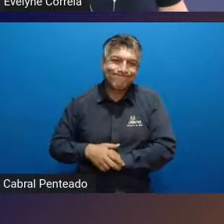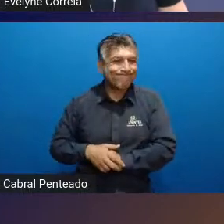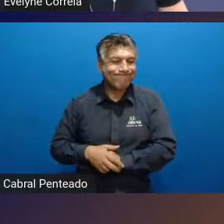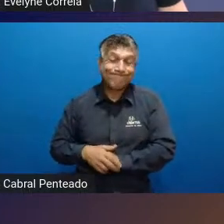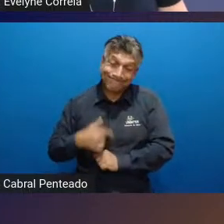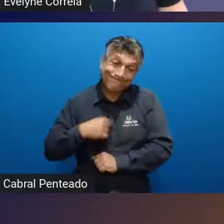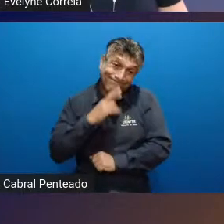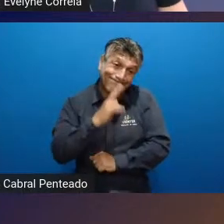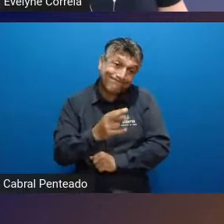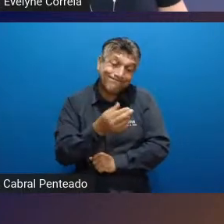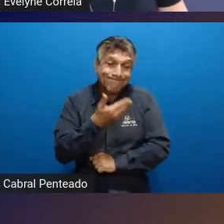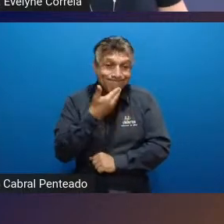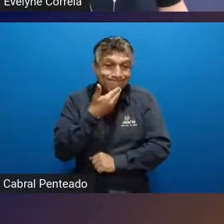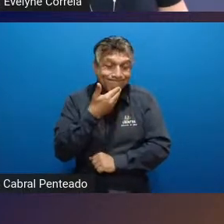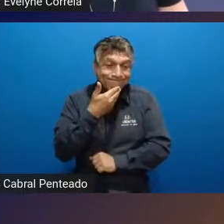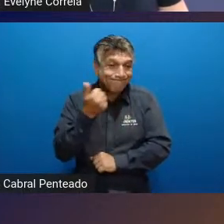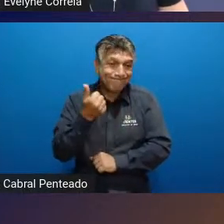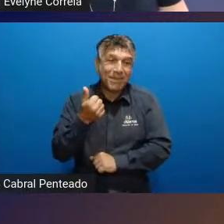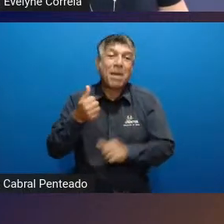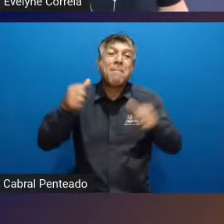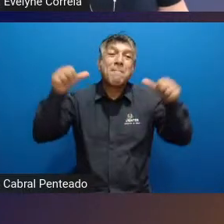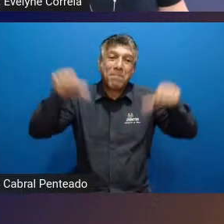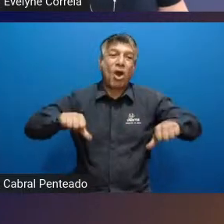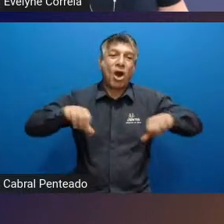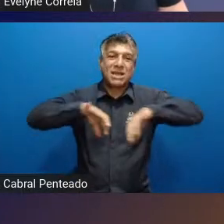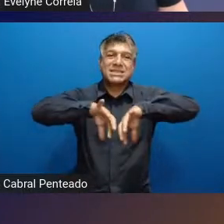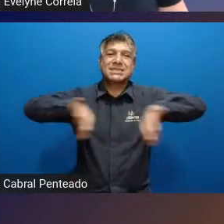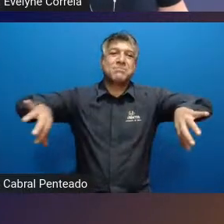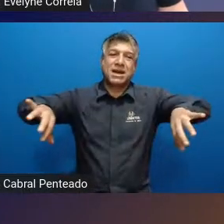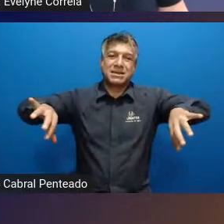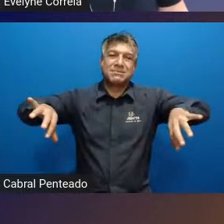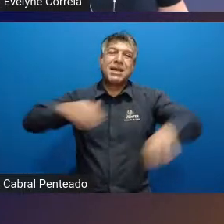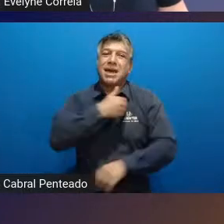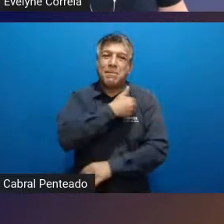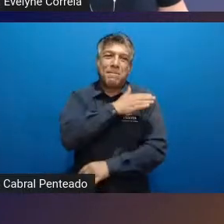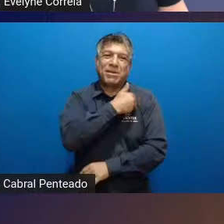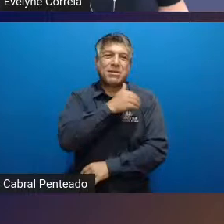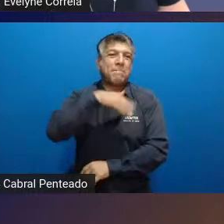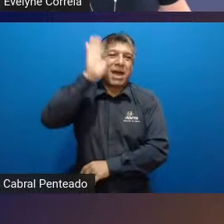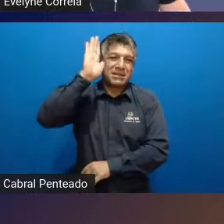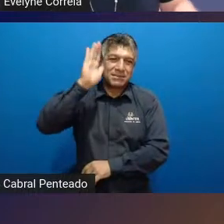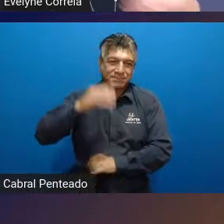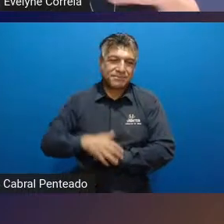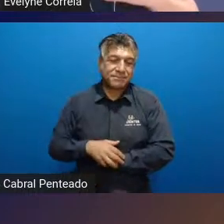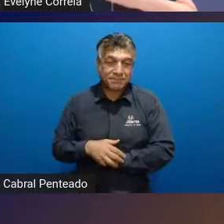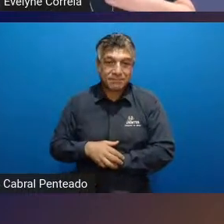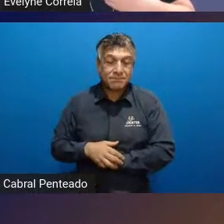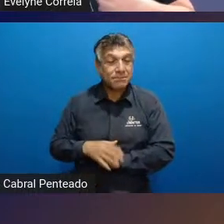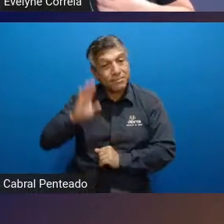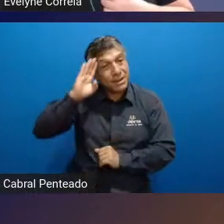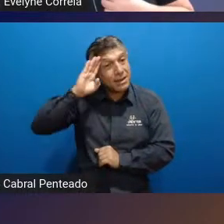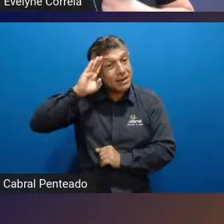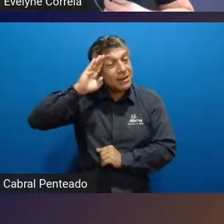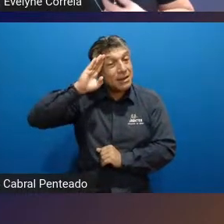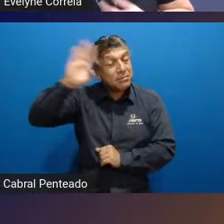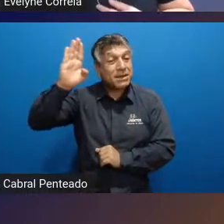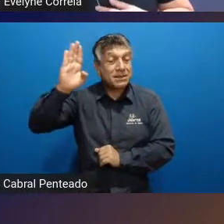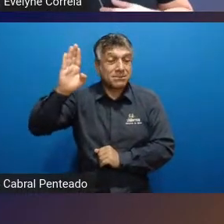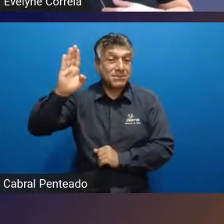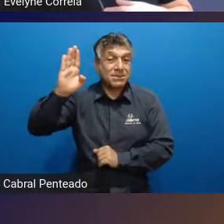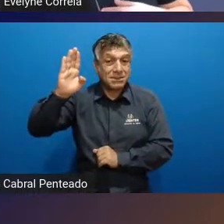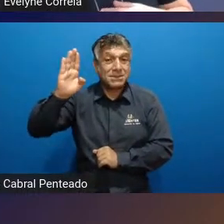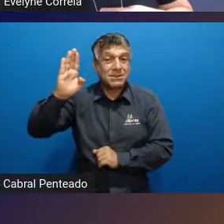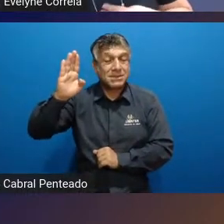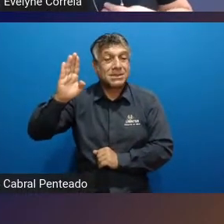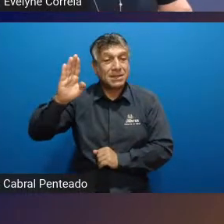respondendo ali na minha opinião, acho que isso aumentaria bastante o preconceito, porque eu acho que na verdade, o principal tópico disso ali, de